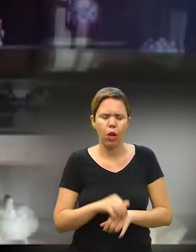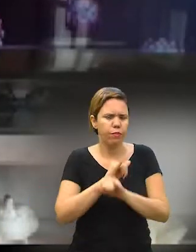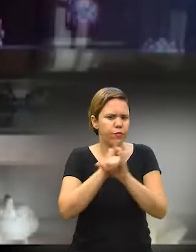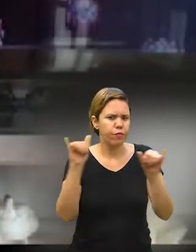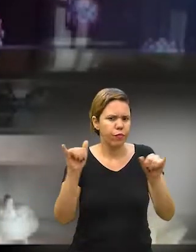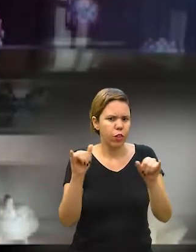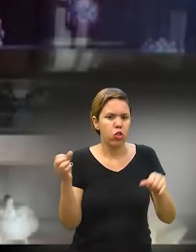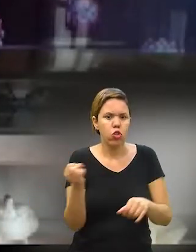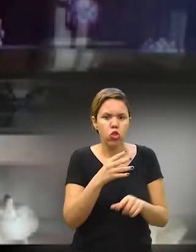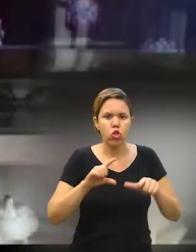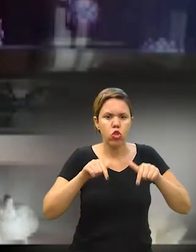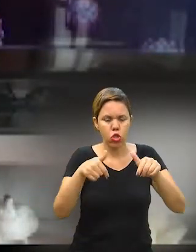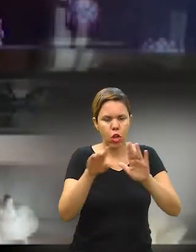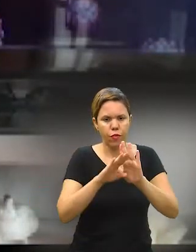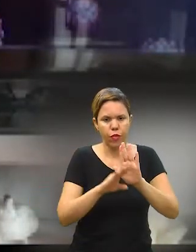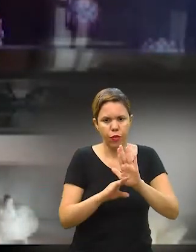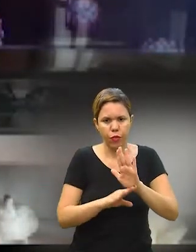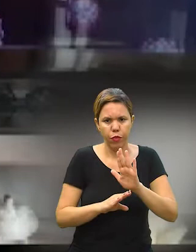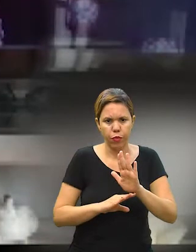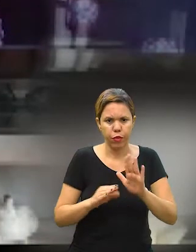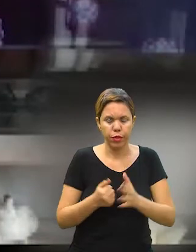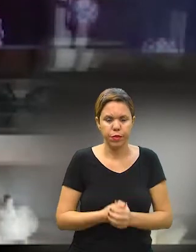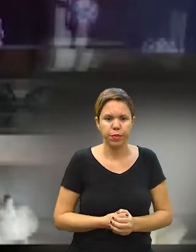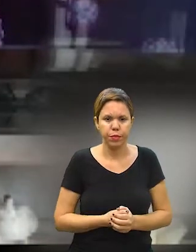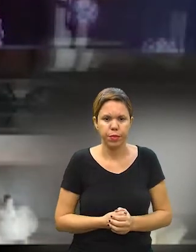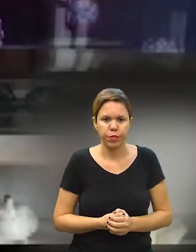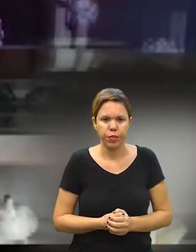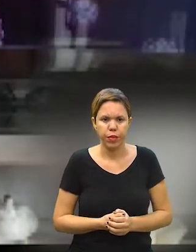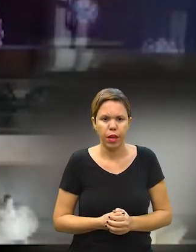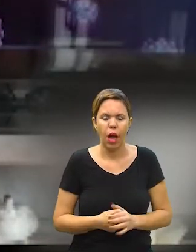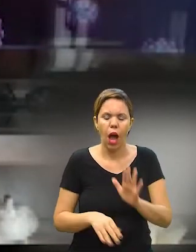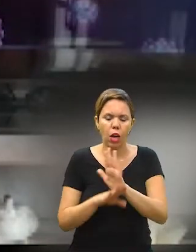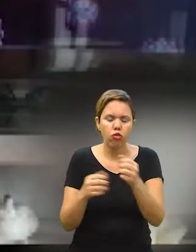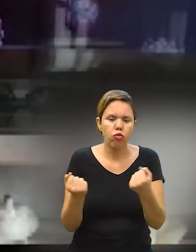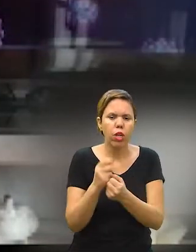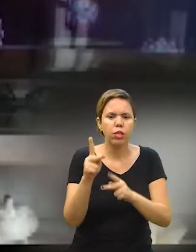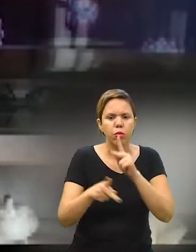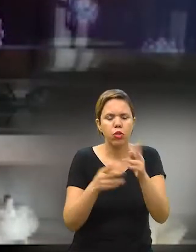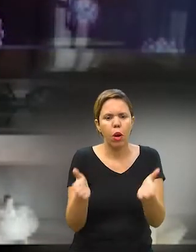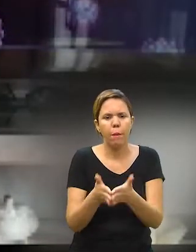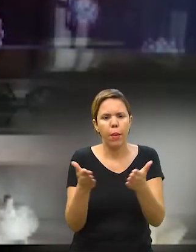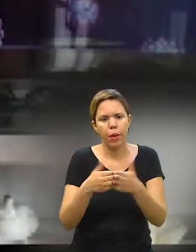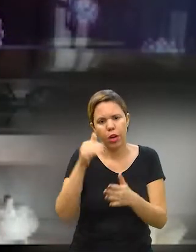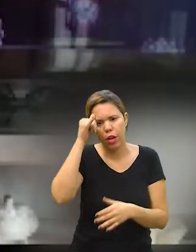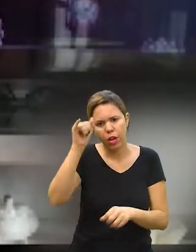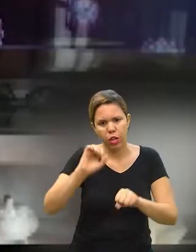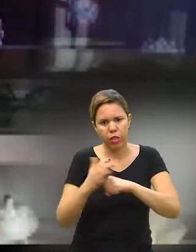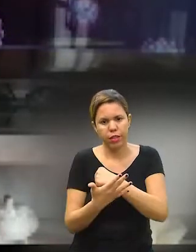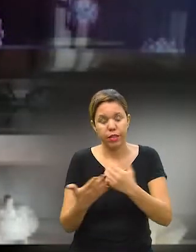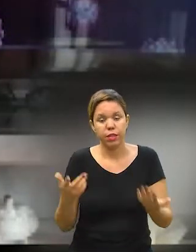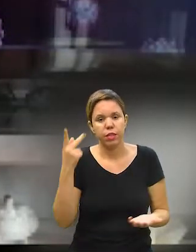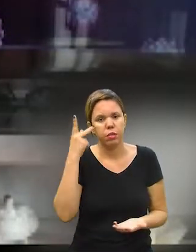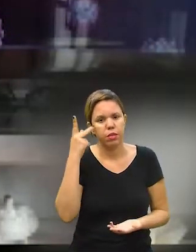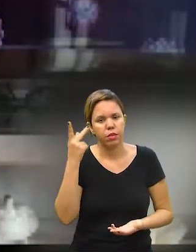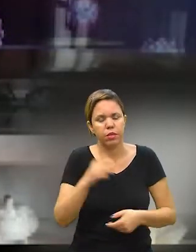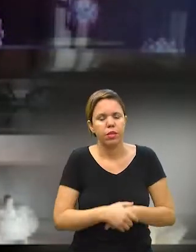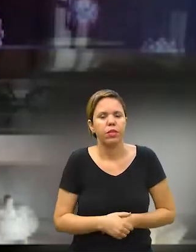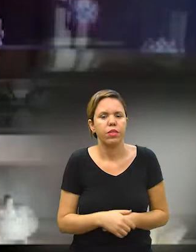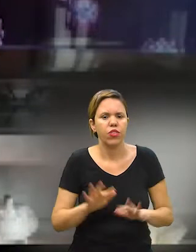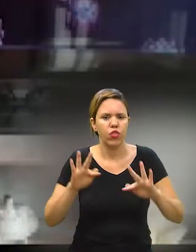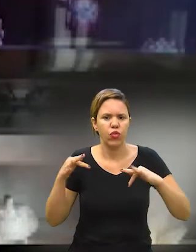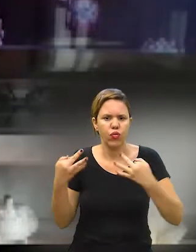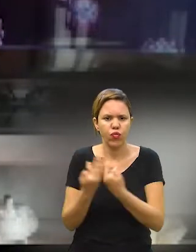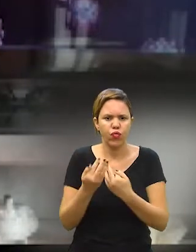informou as novas medidas para amparar a população em vulnerabilidade e combater o novo coronavírus em São Paulo.